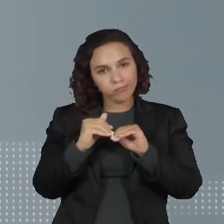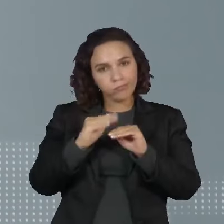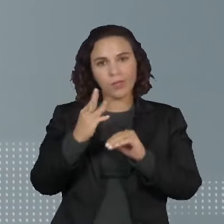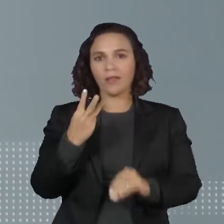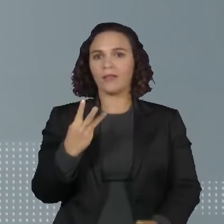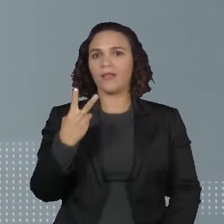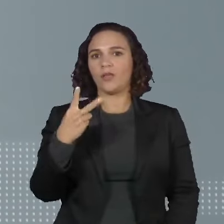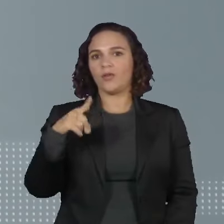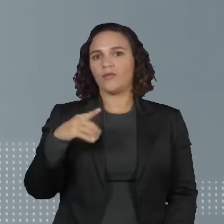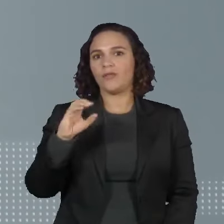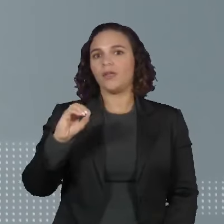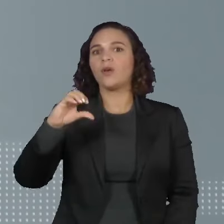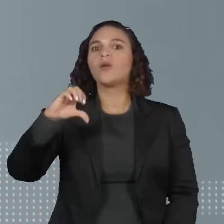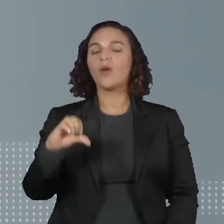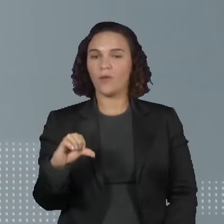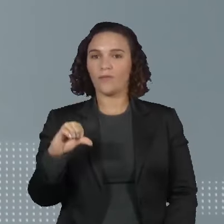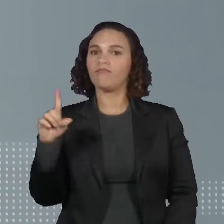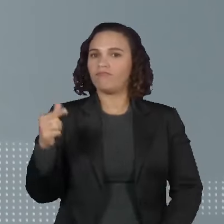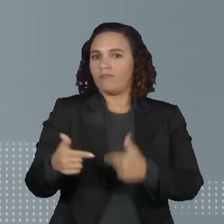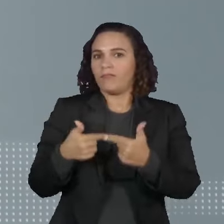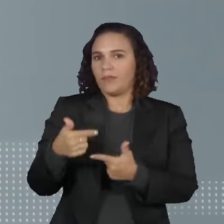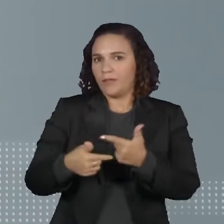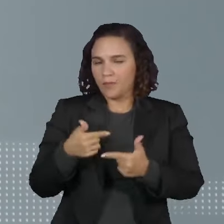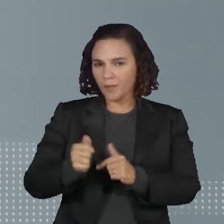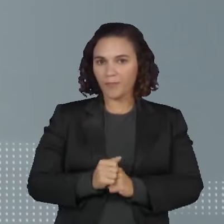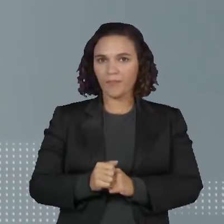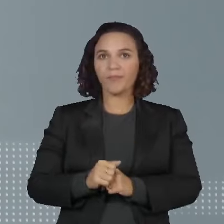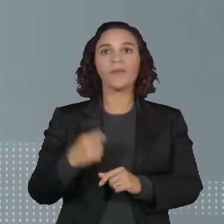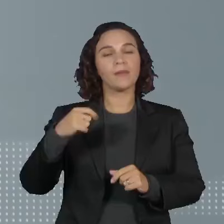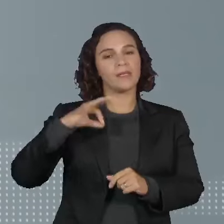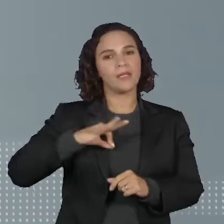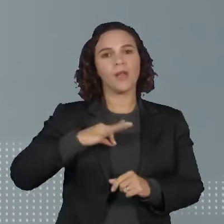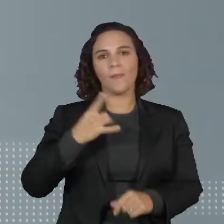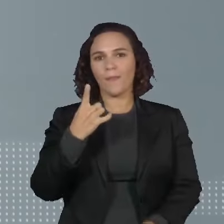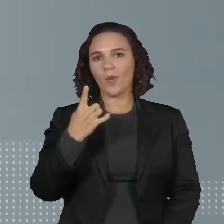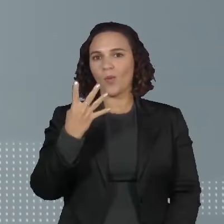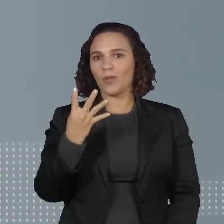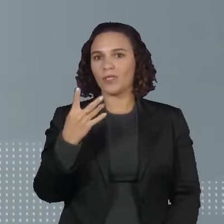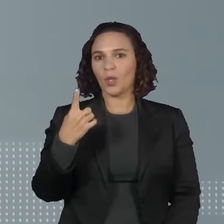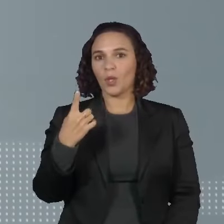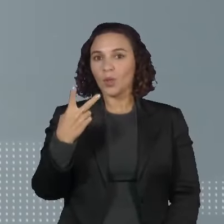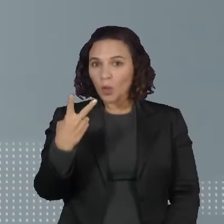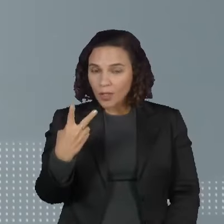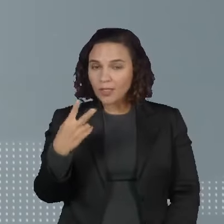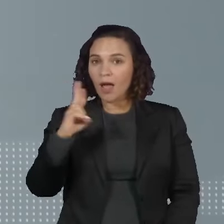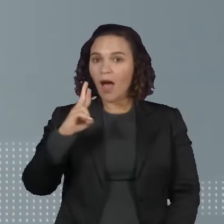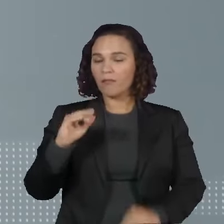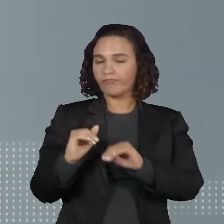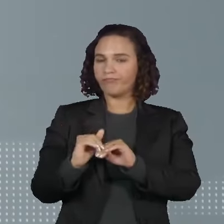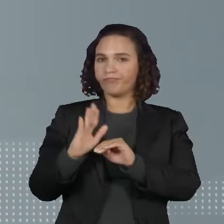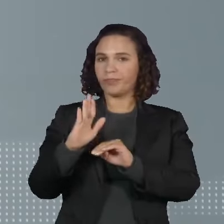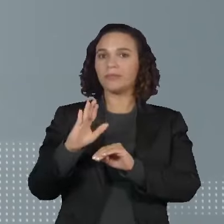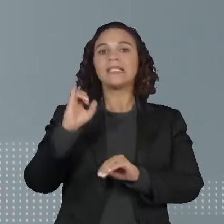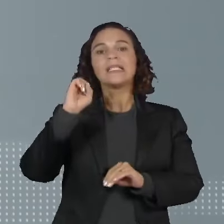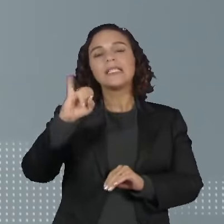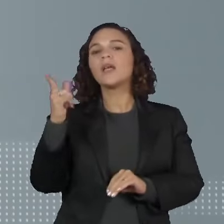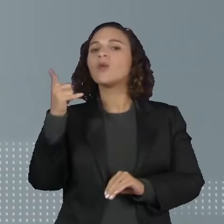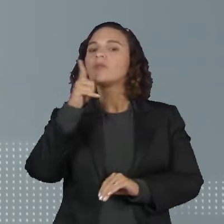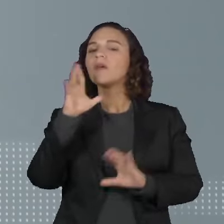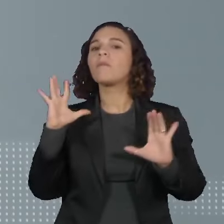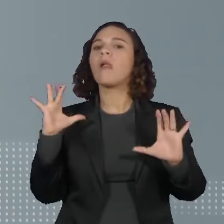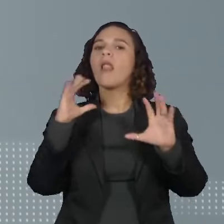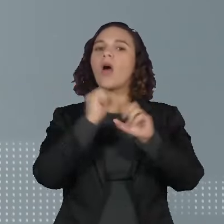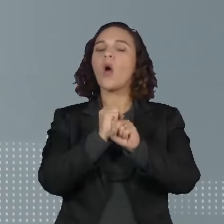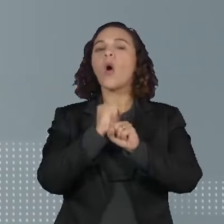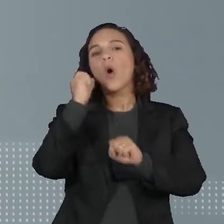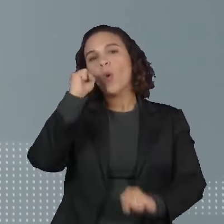,09 por hora de trabalho. O piso de R$ 1.412 por mês para quem cumprir uma jornada de ao menos